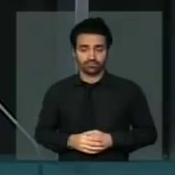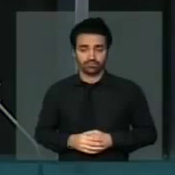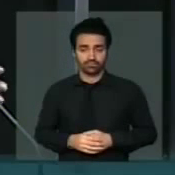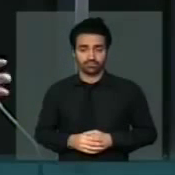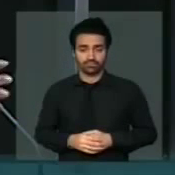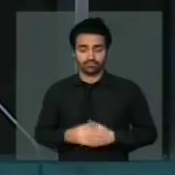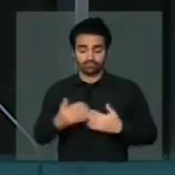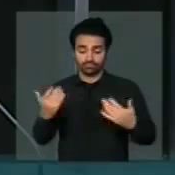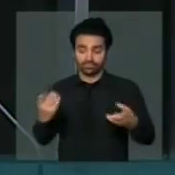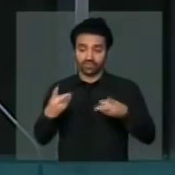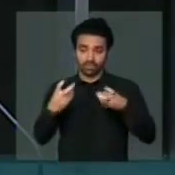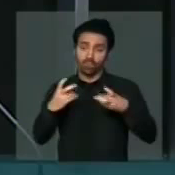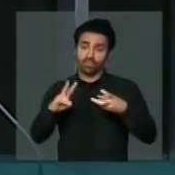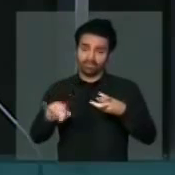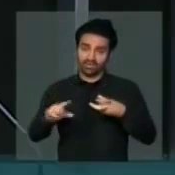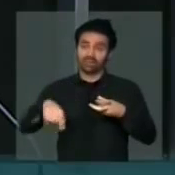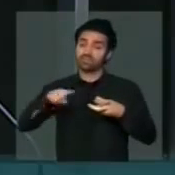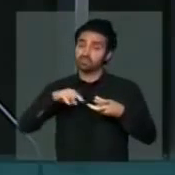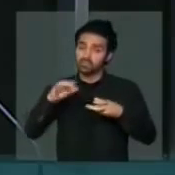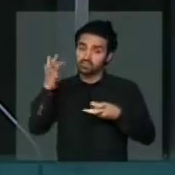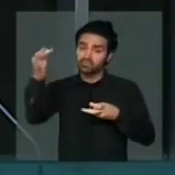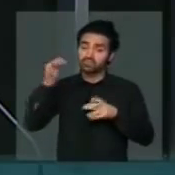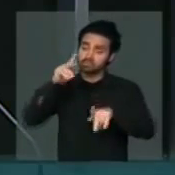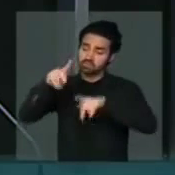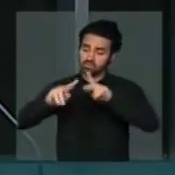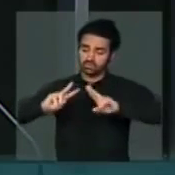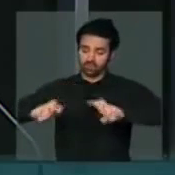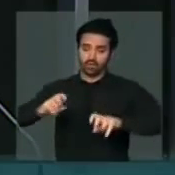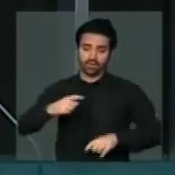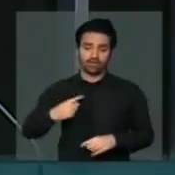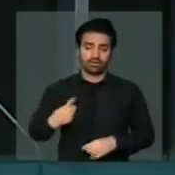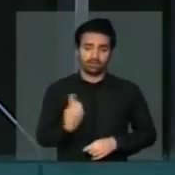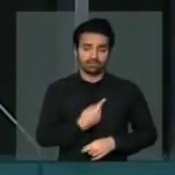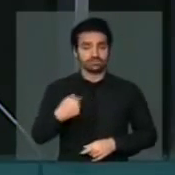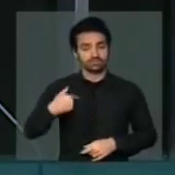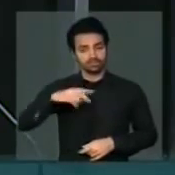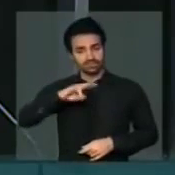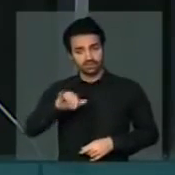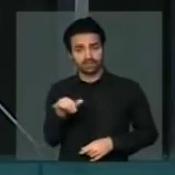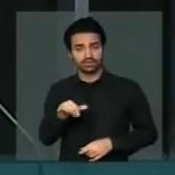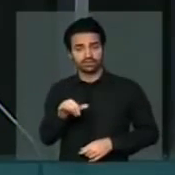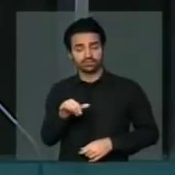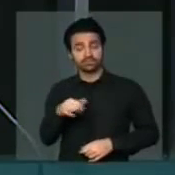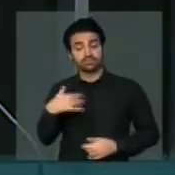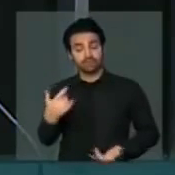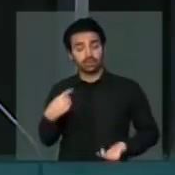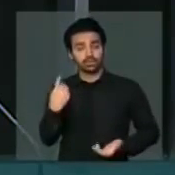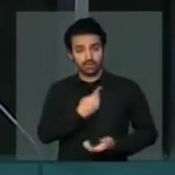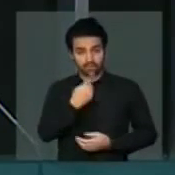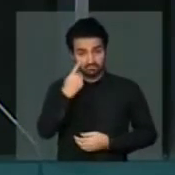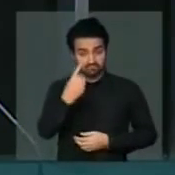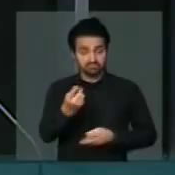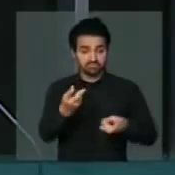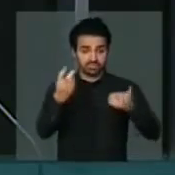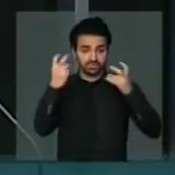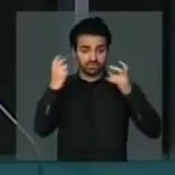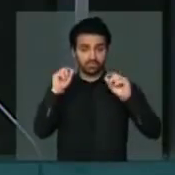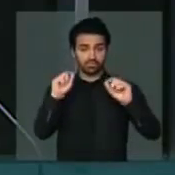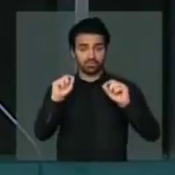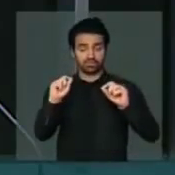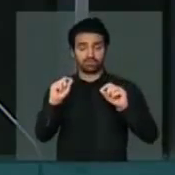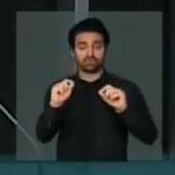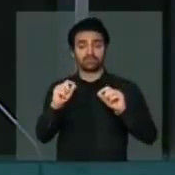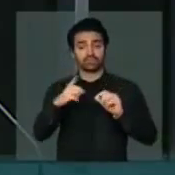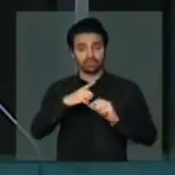Certamente as cobranças virão. Certamente as cobranças virão. E o que nós observamos, para concluir, senhor presidente, esse